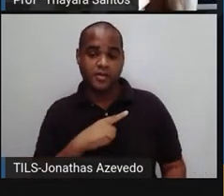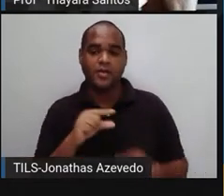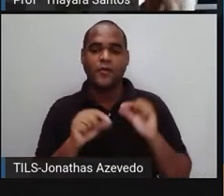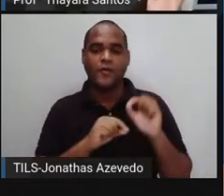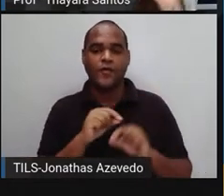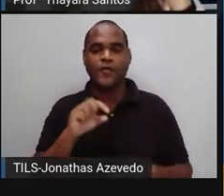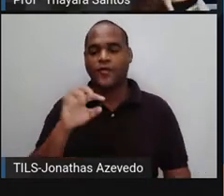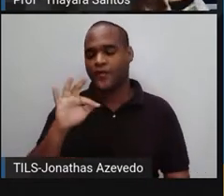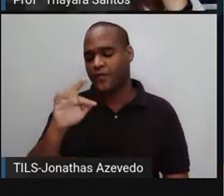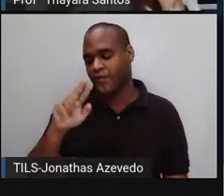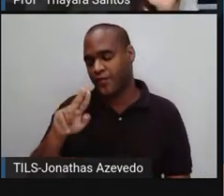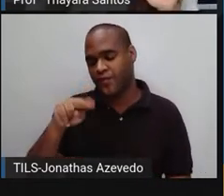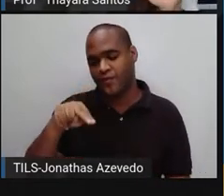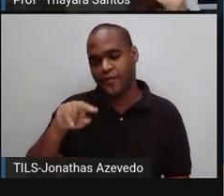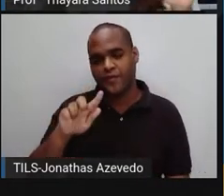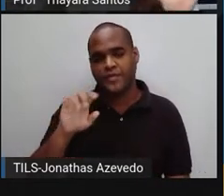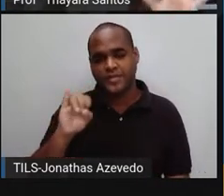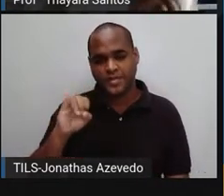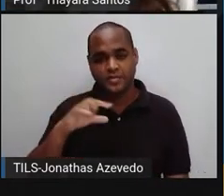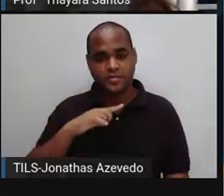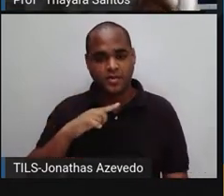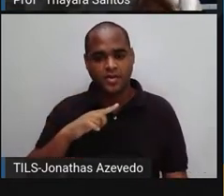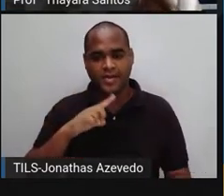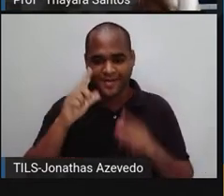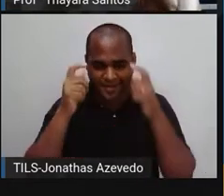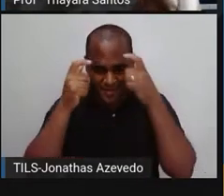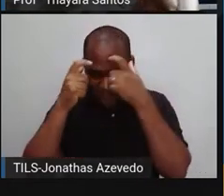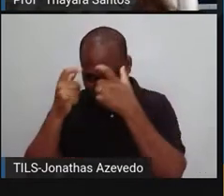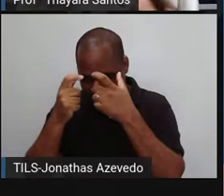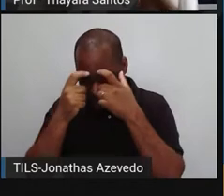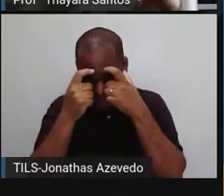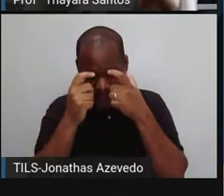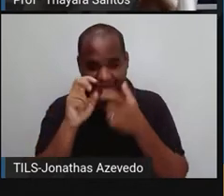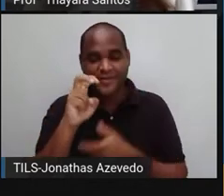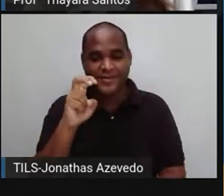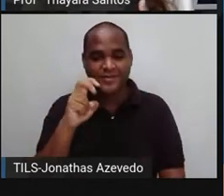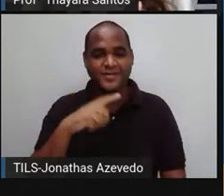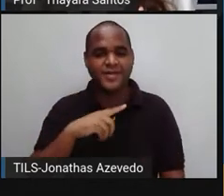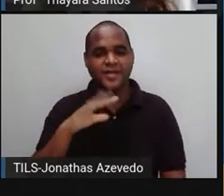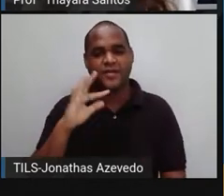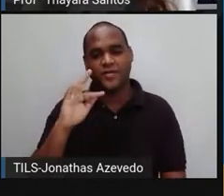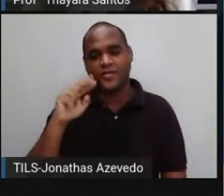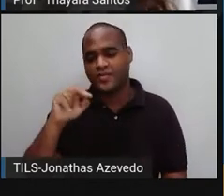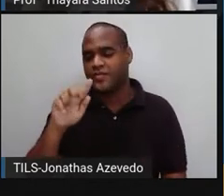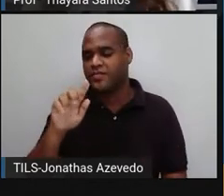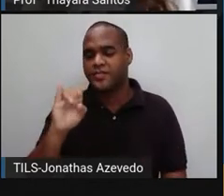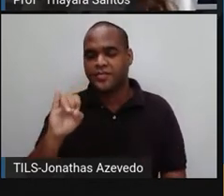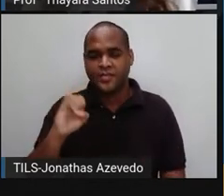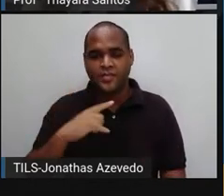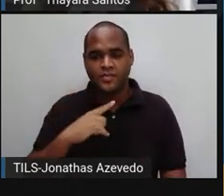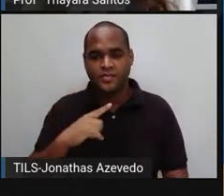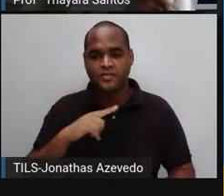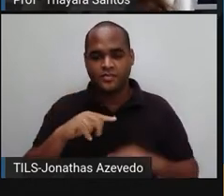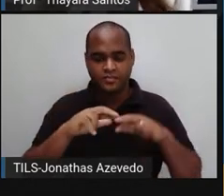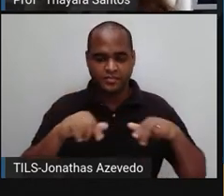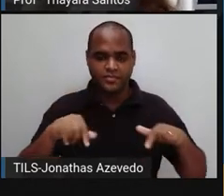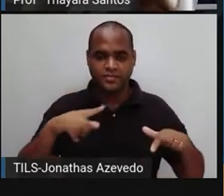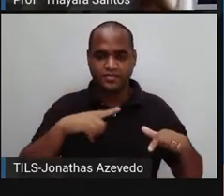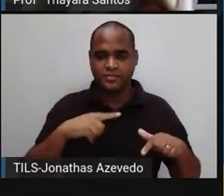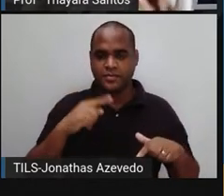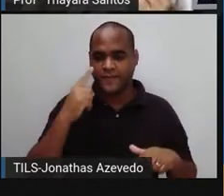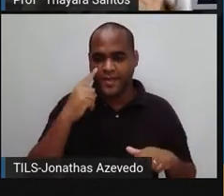funge. A gente sabe que existem cinco grandes reinos. O reino dos fungos é o reino funge. Esses organismos, eles podem ser